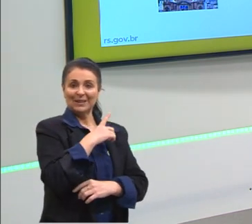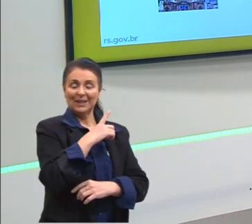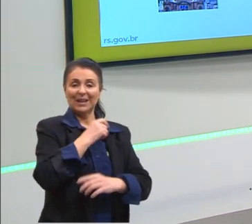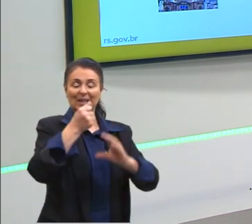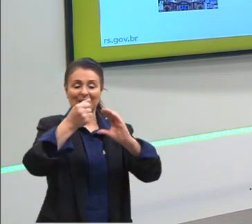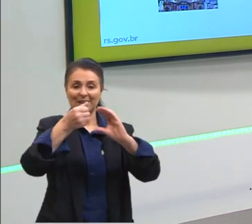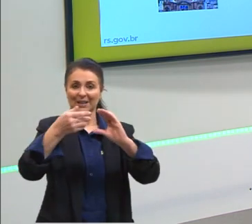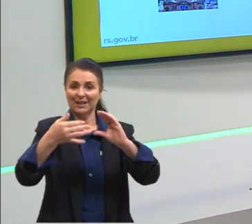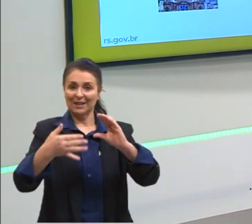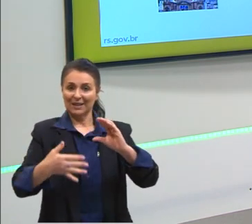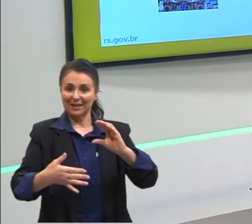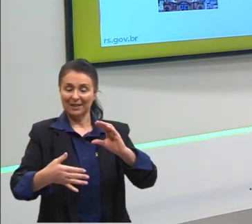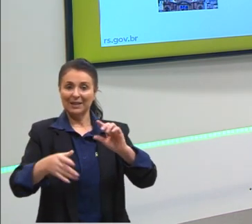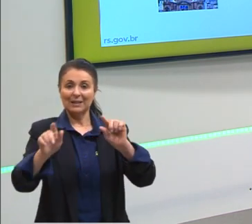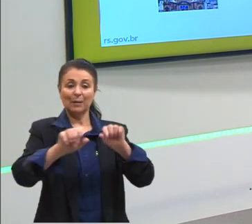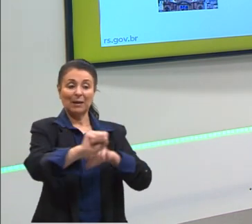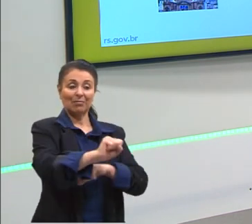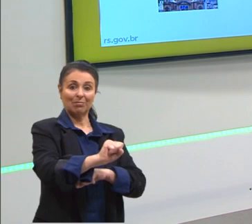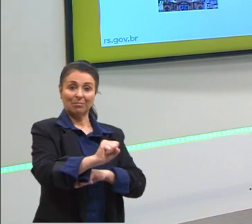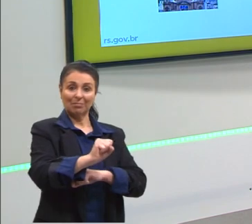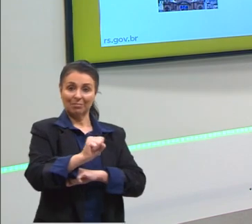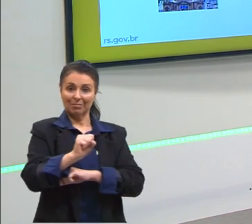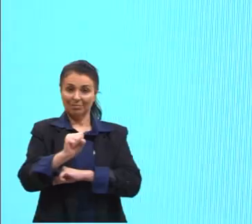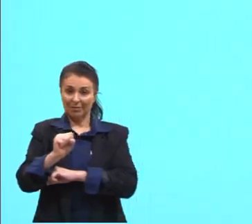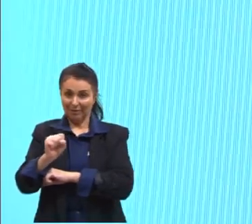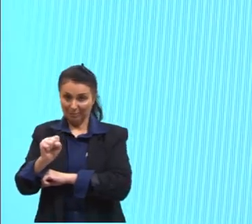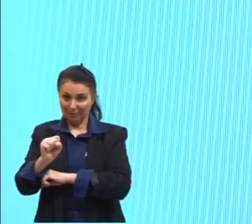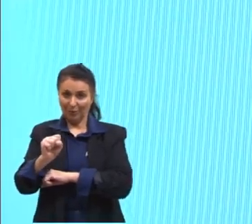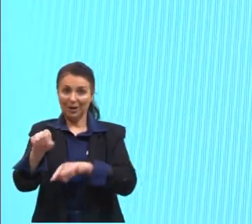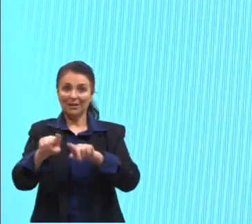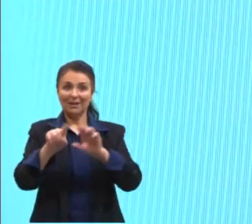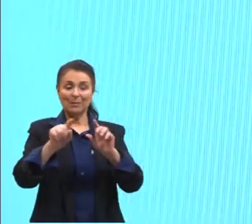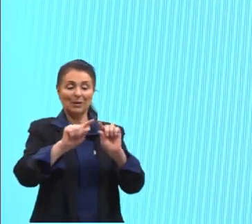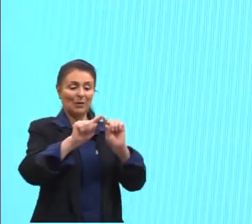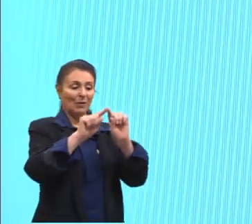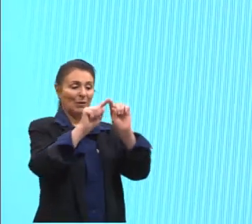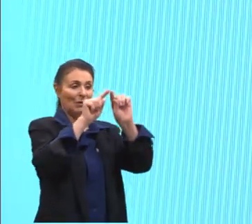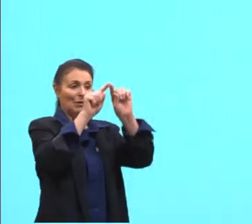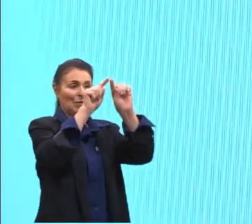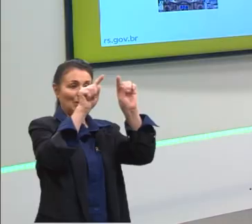característica da porta deste arco ogival.